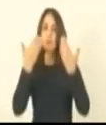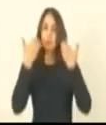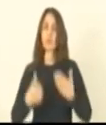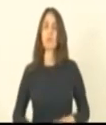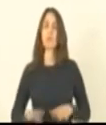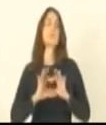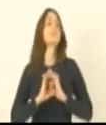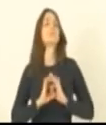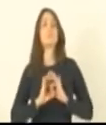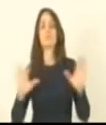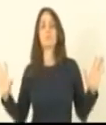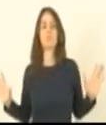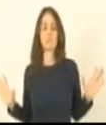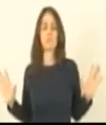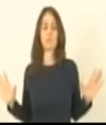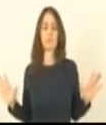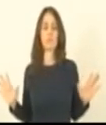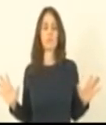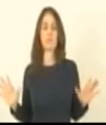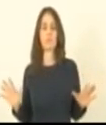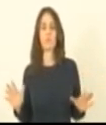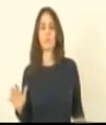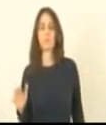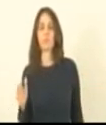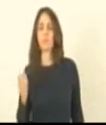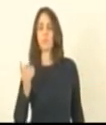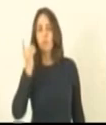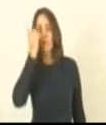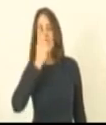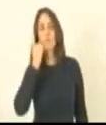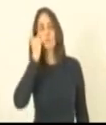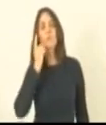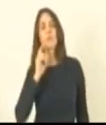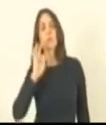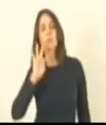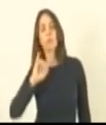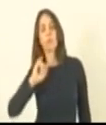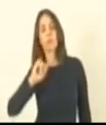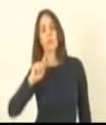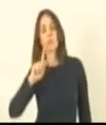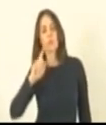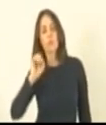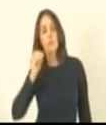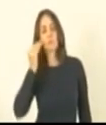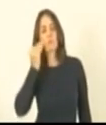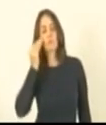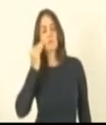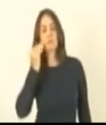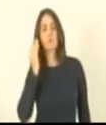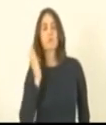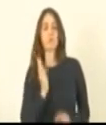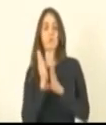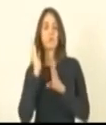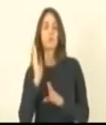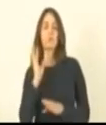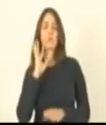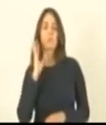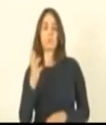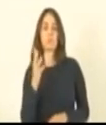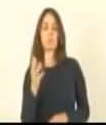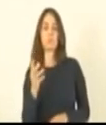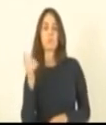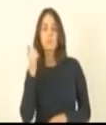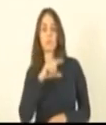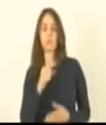disposição deputado Tiago Hoffman que falou também nessa linha para tentar encontrar um caminho que